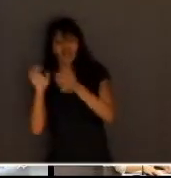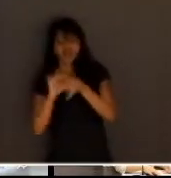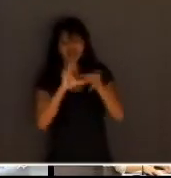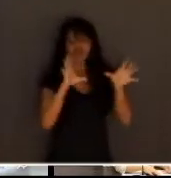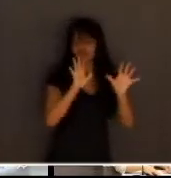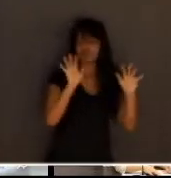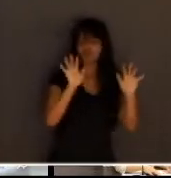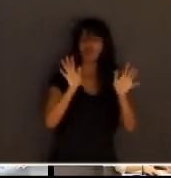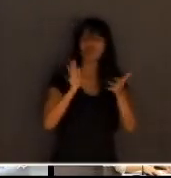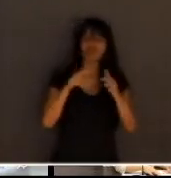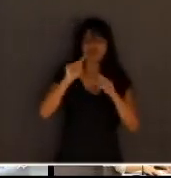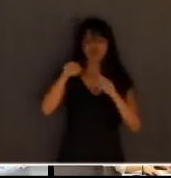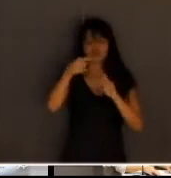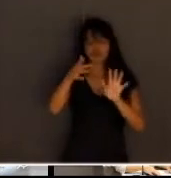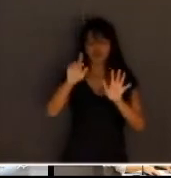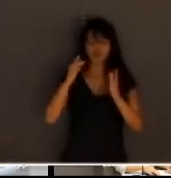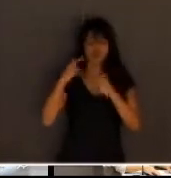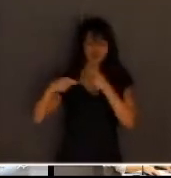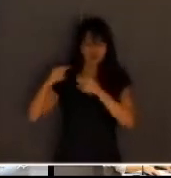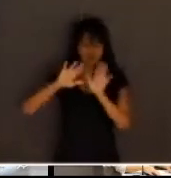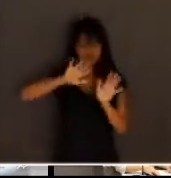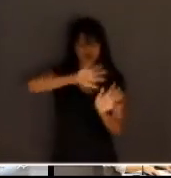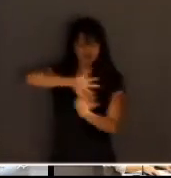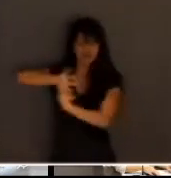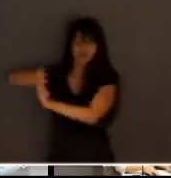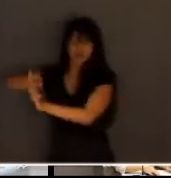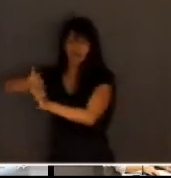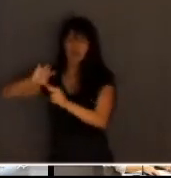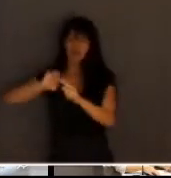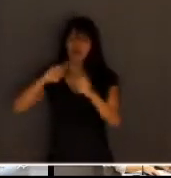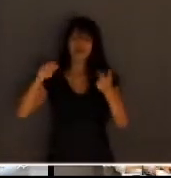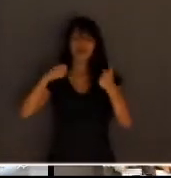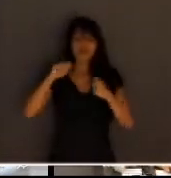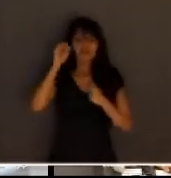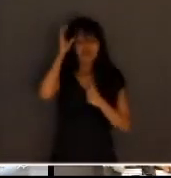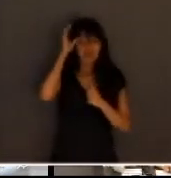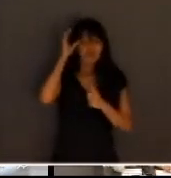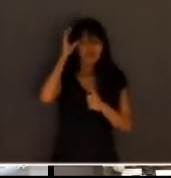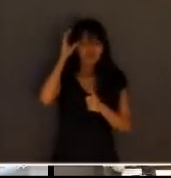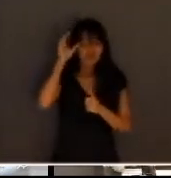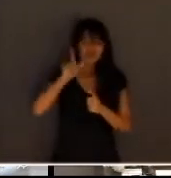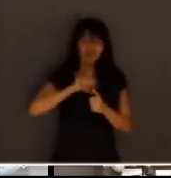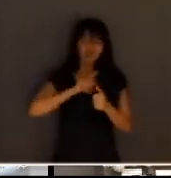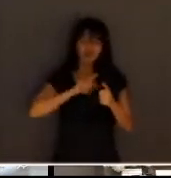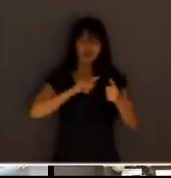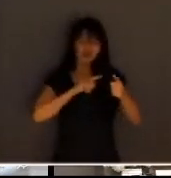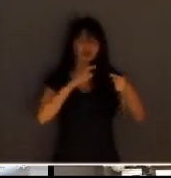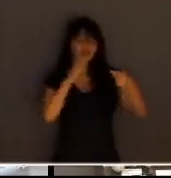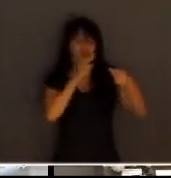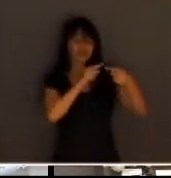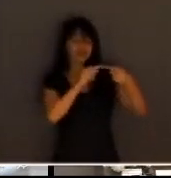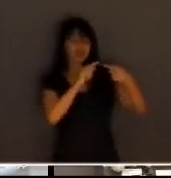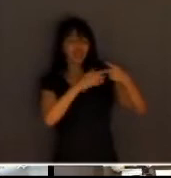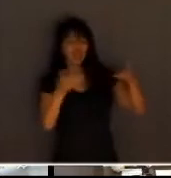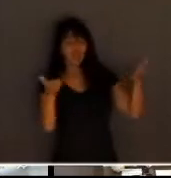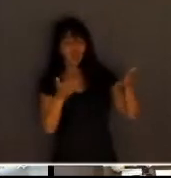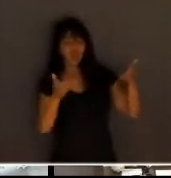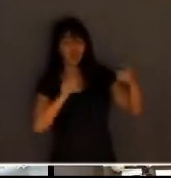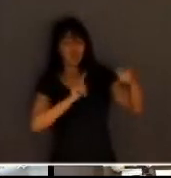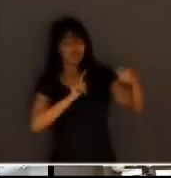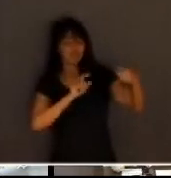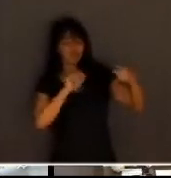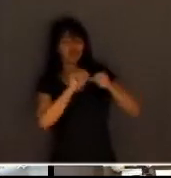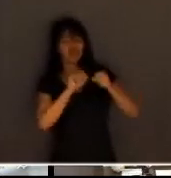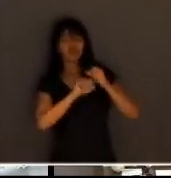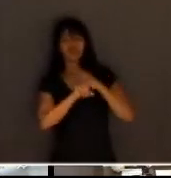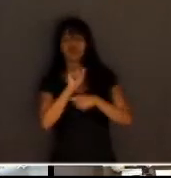isso aí sobre os 15 anos. mas não dá. Temos que ter essa consciência de que nós temos as nossas limitações. Que hoje, o que tem que ser feito é o